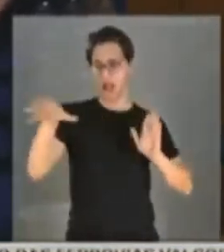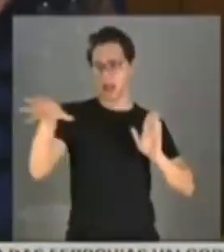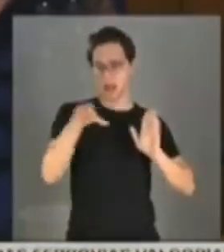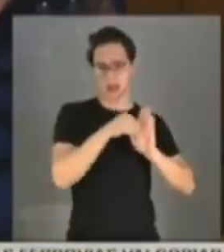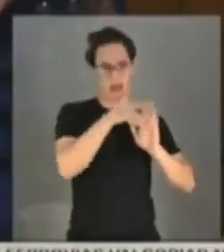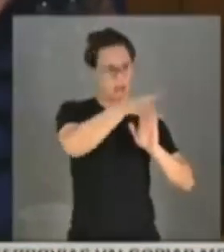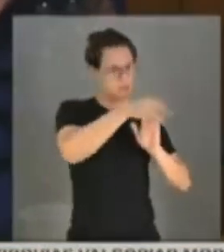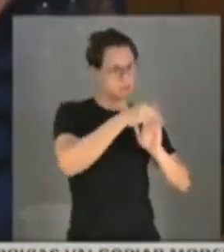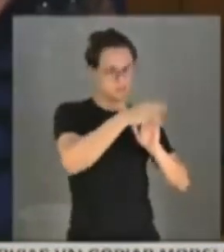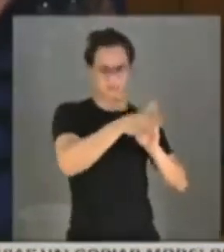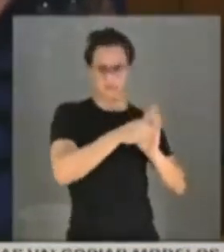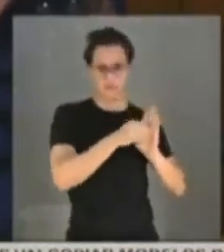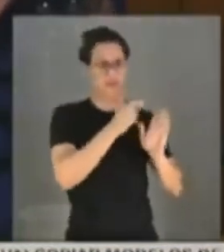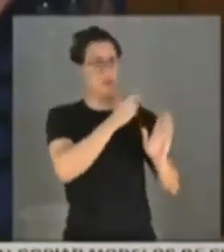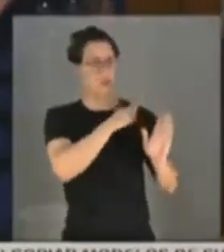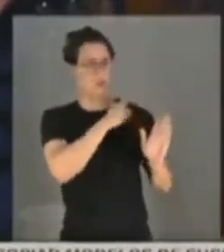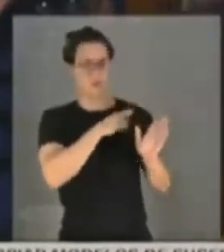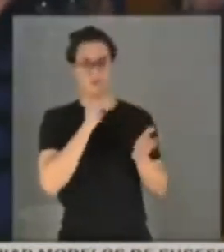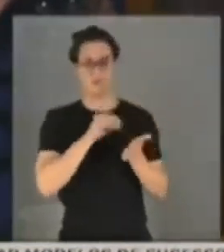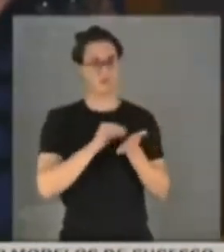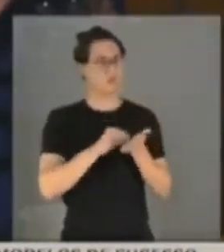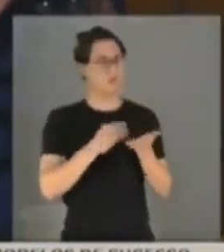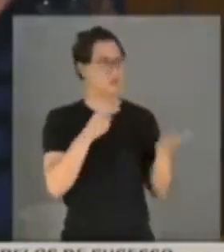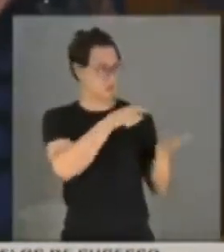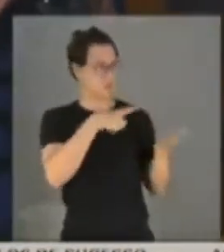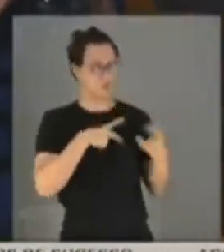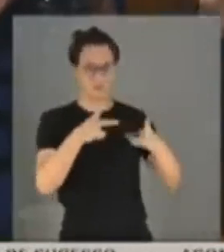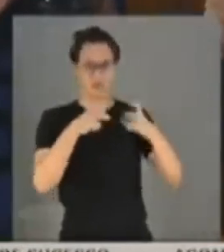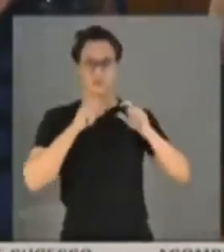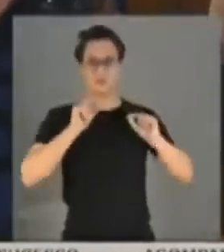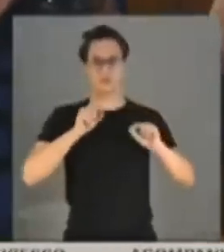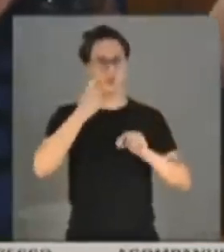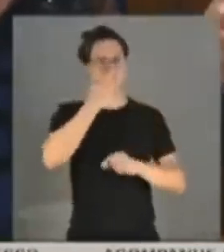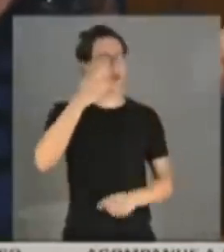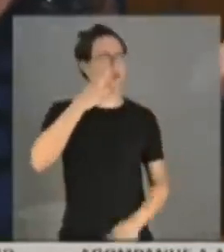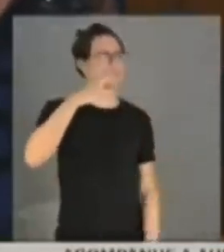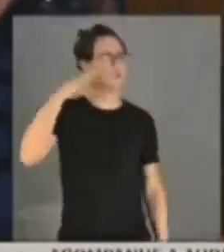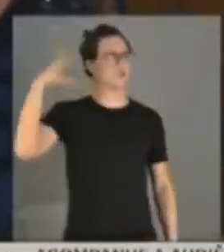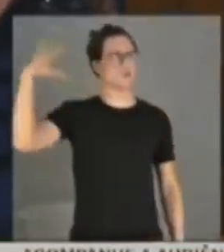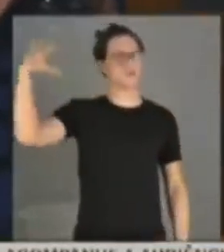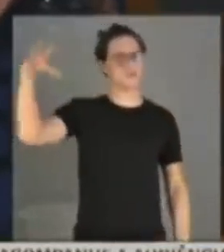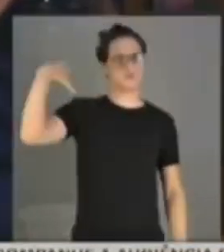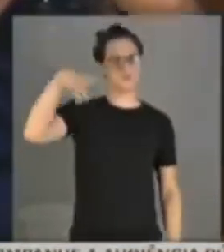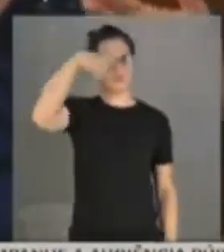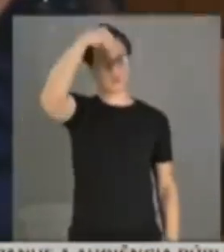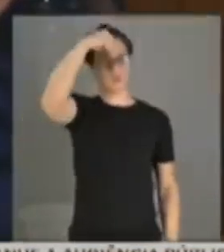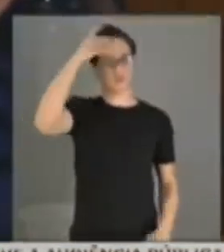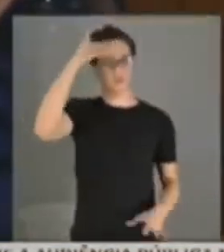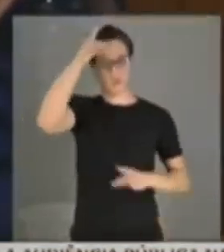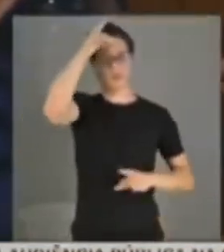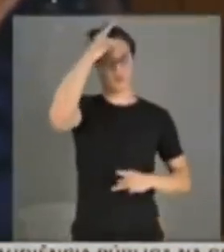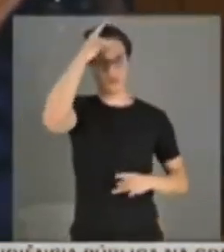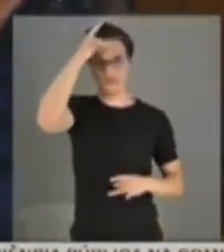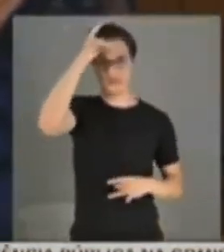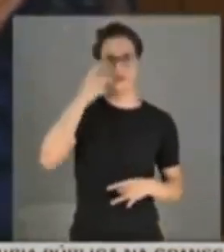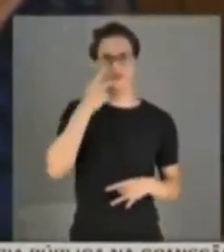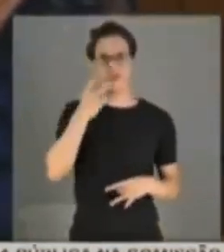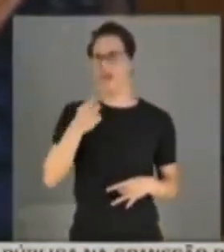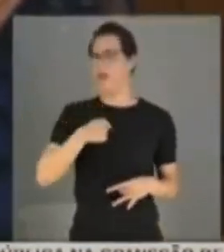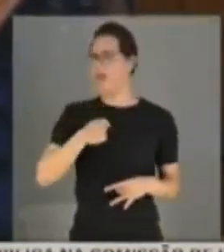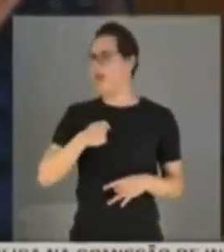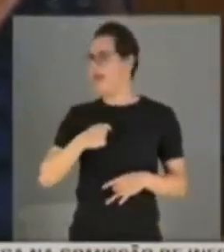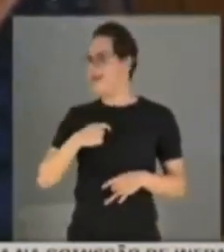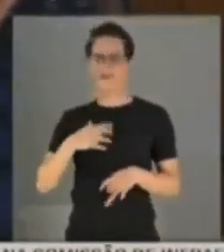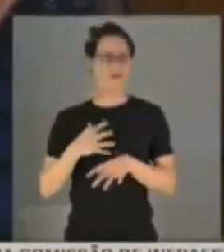pelo senhor, aliás, o senhor veio isso, abaixou uma entidade no senhor, o senhor falou assim, eu vou apurar essas mortes que não foram